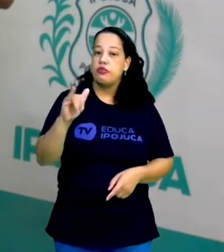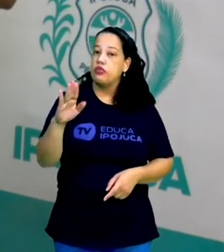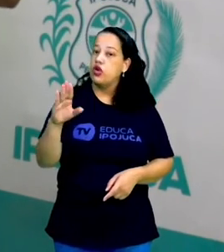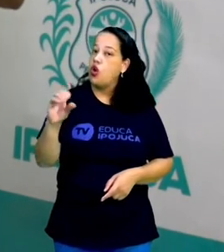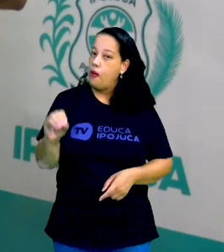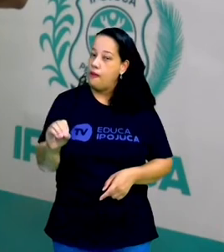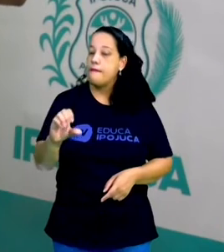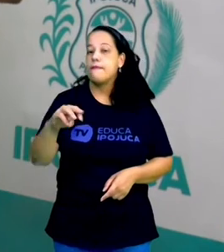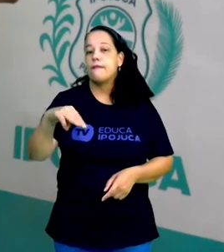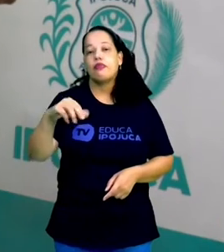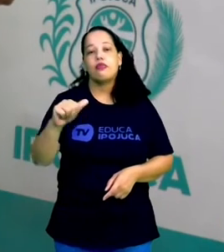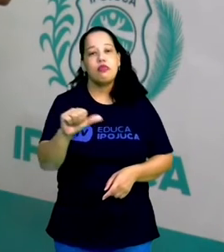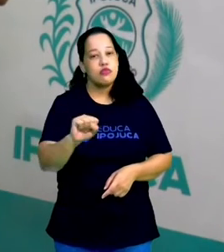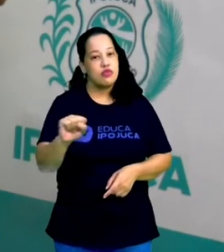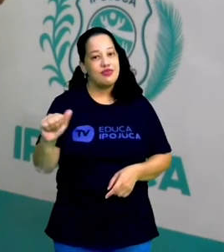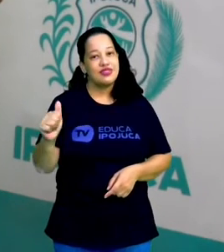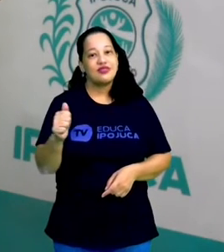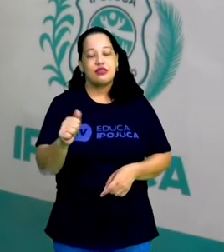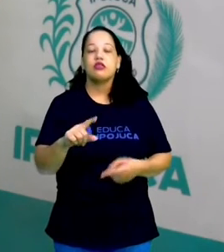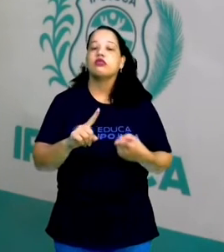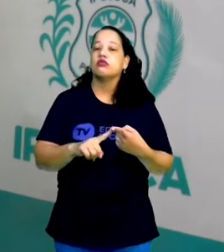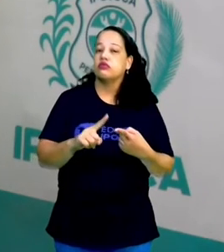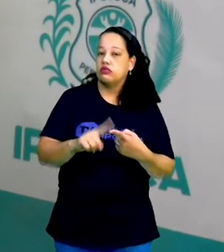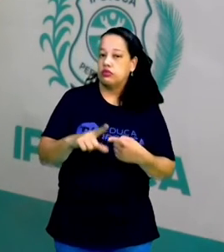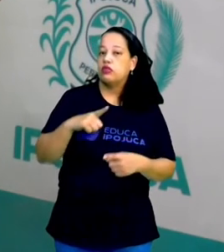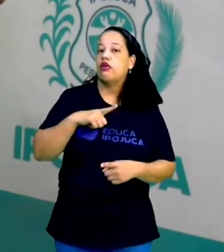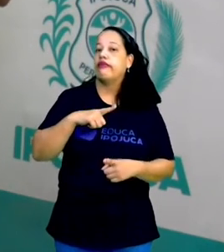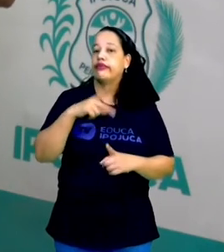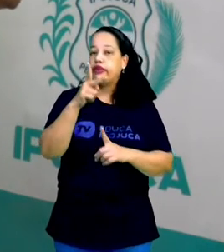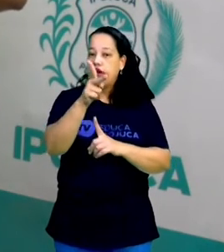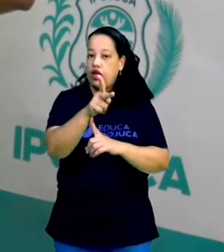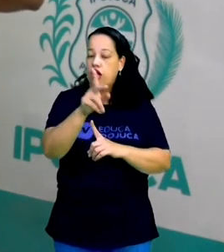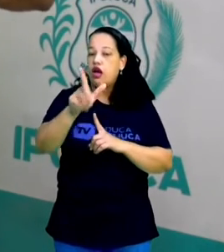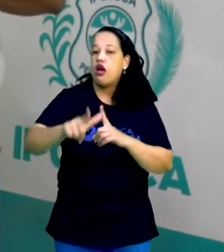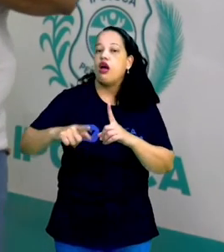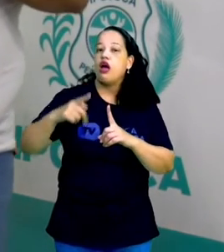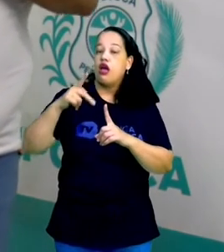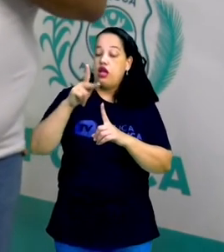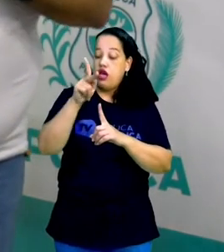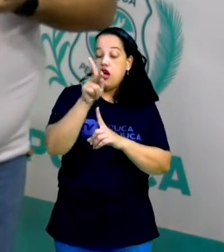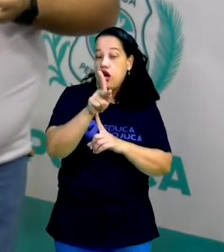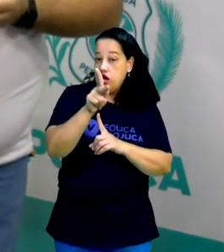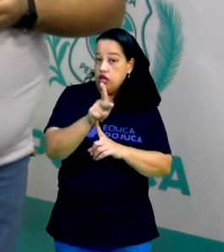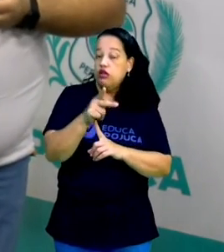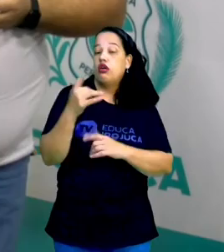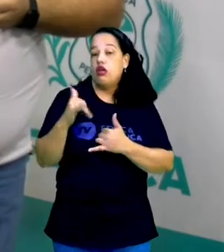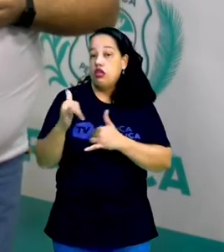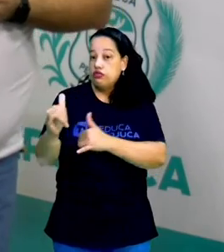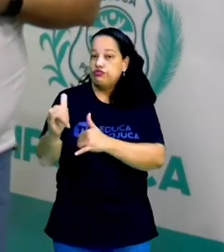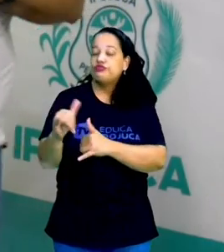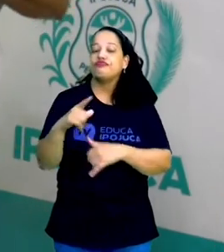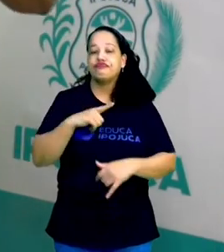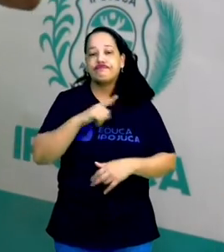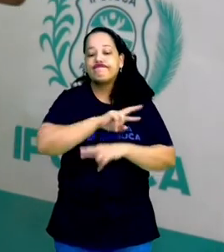eólica, por conta do nosso litoral. Então a gente tem uma matriz energética muito diversificada.